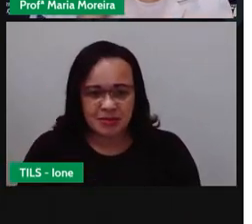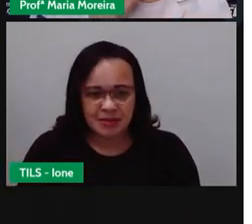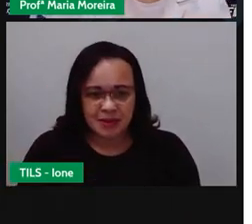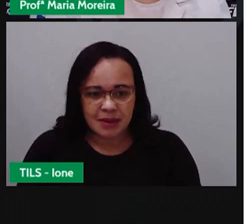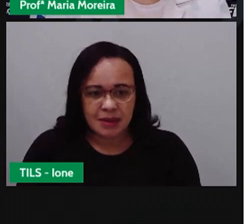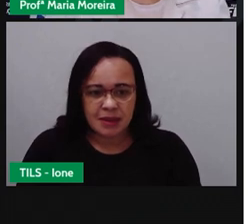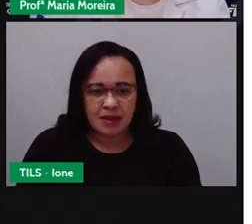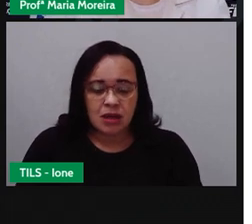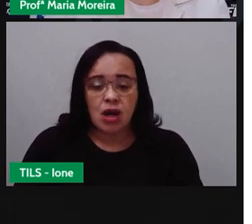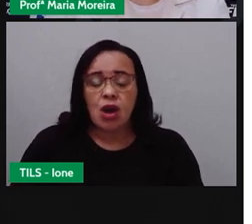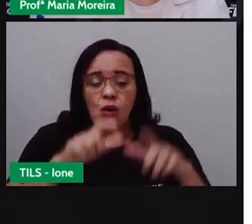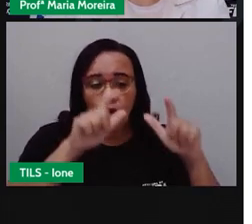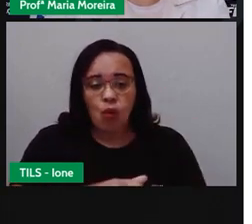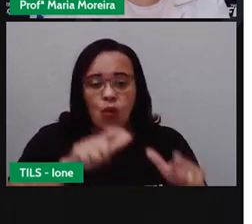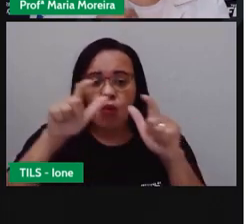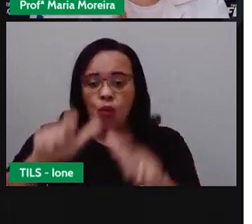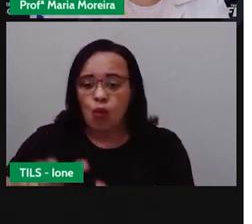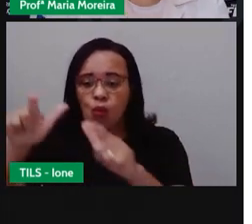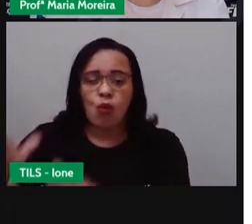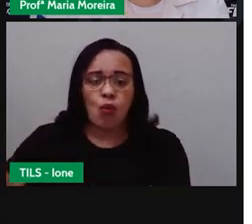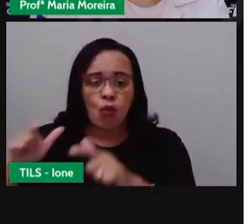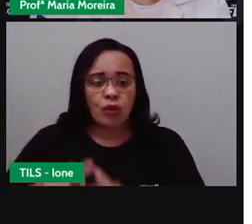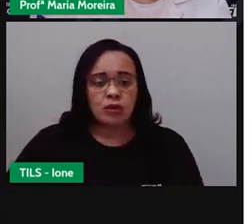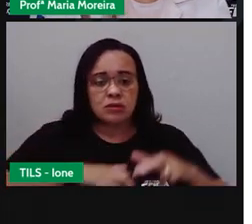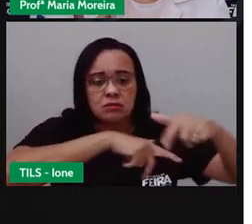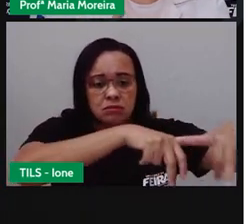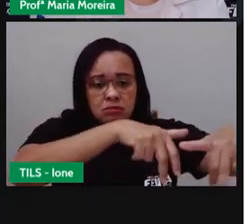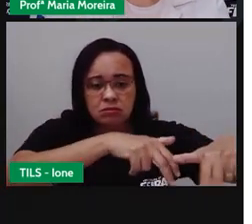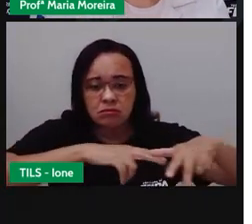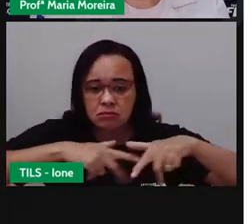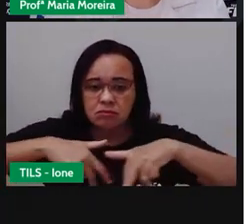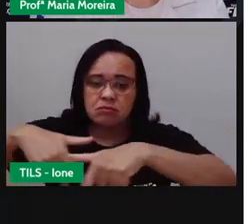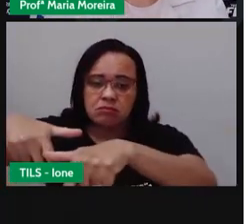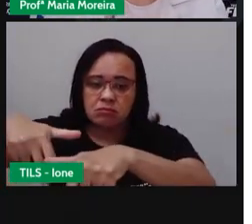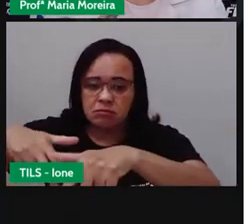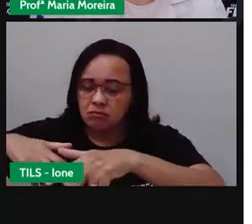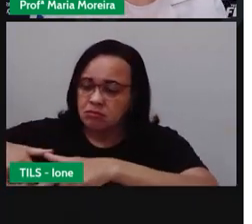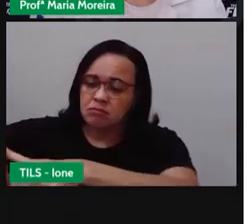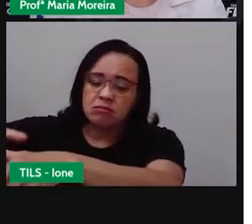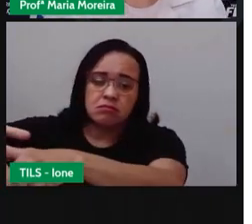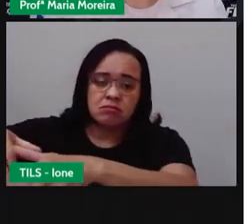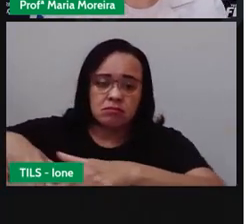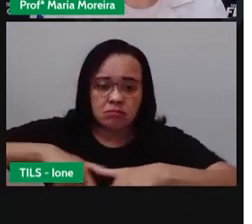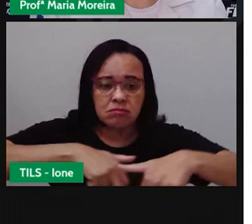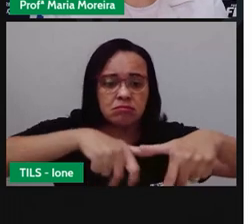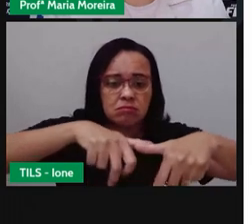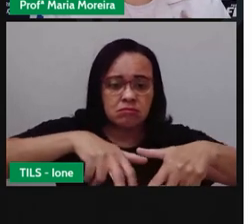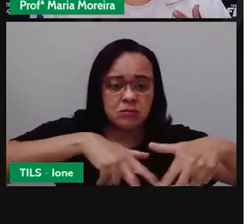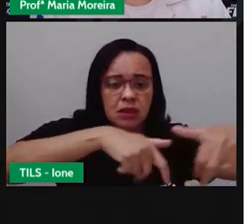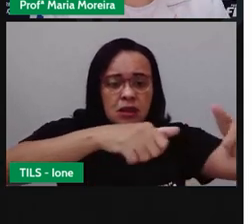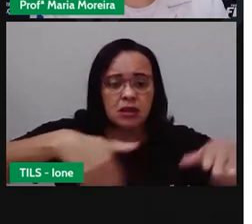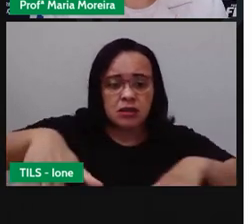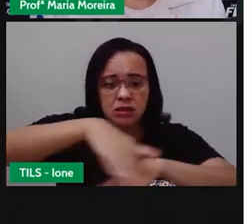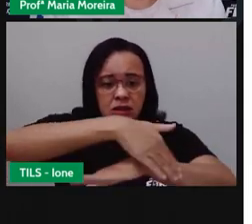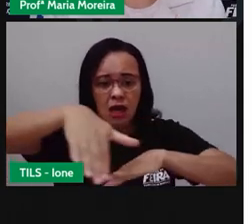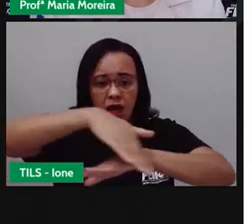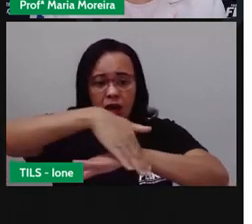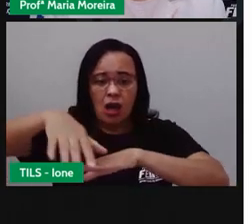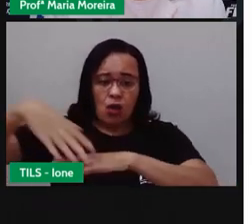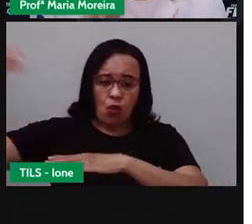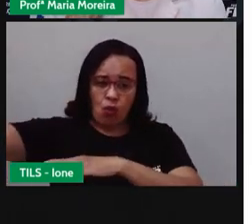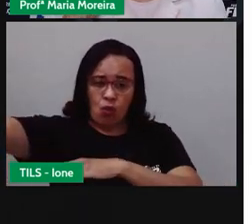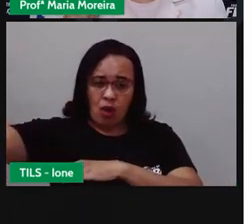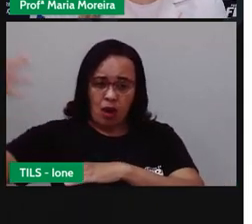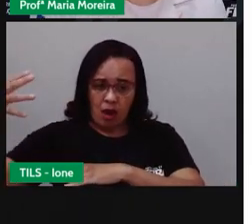deslocamento. Não é isso? Não é só o tempo. É a condição. É se a rua está iluminada. Se ela vai te causar estresse.